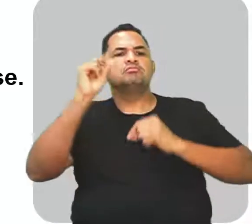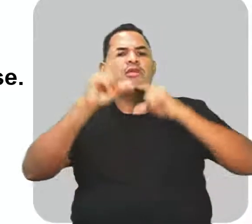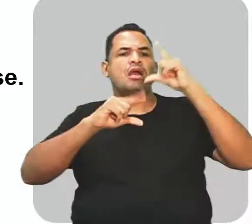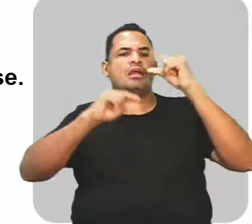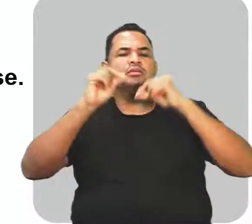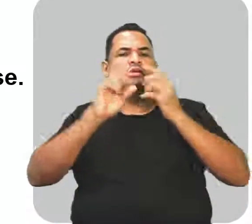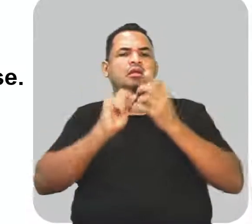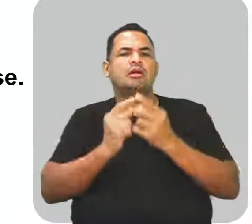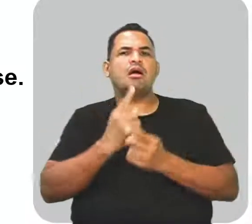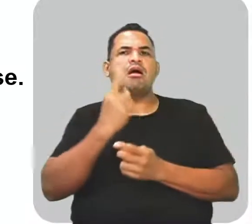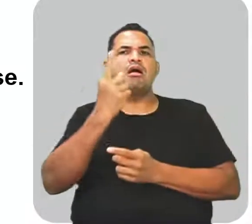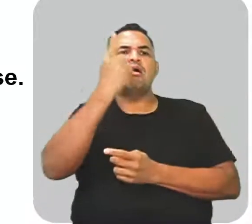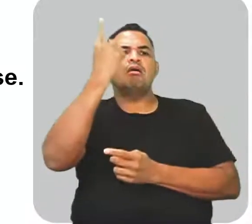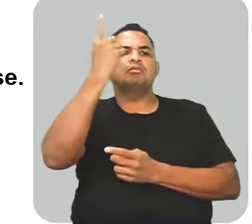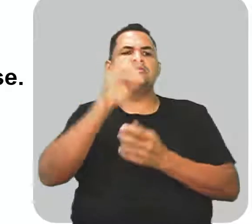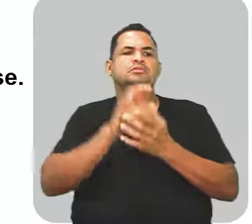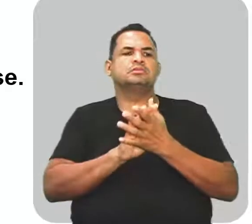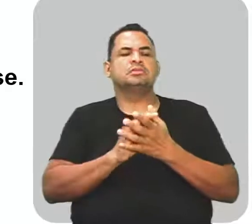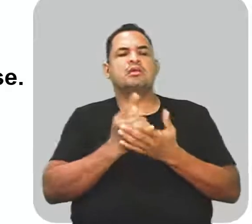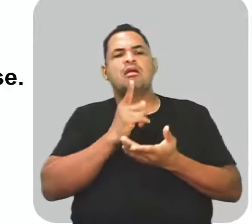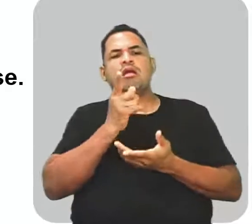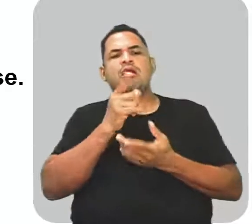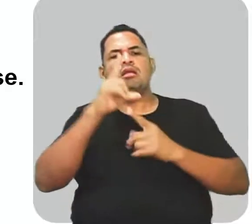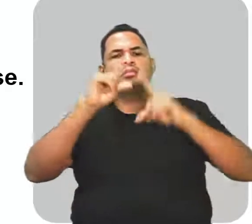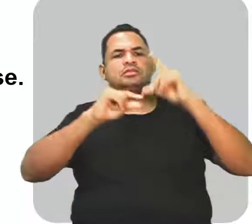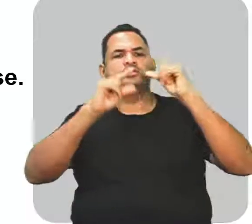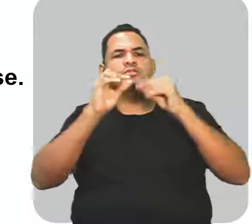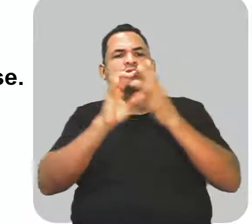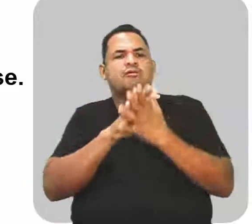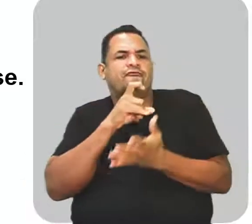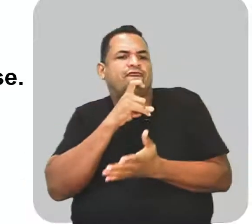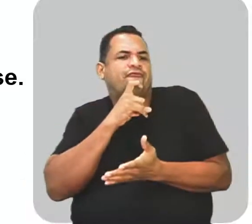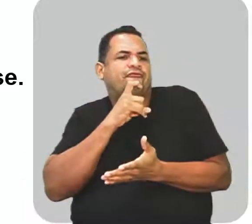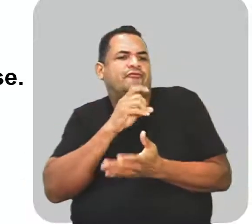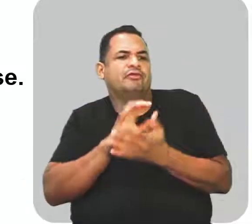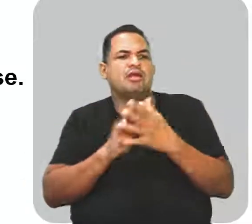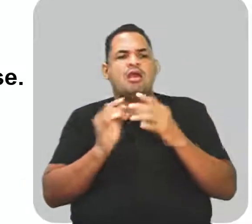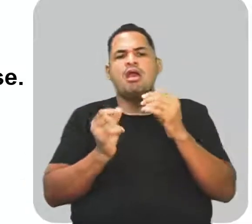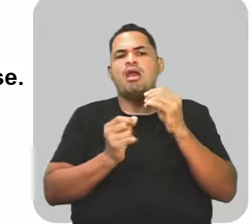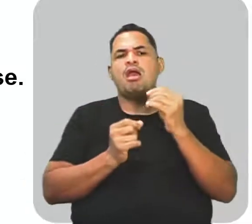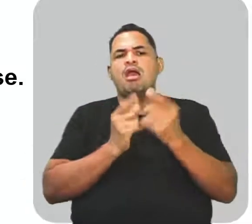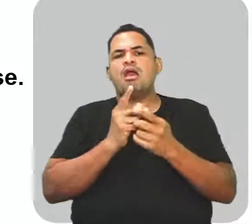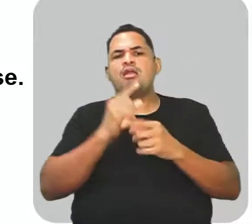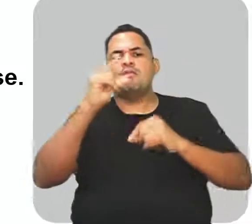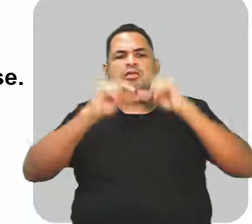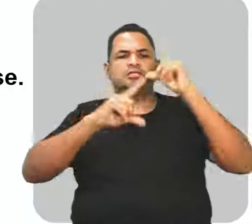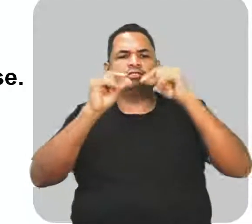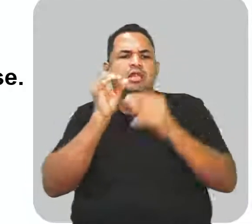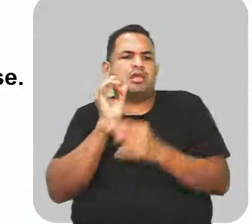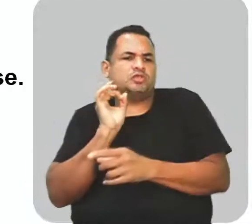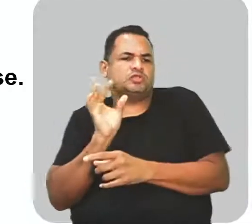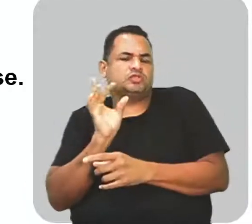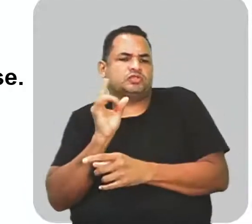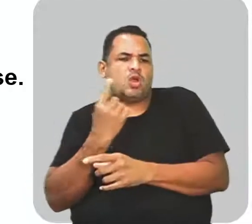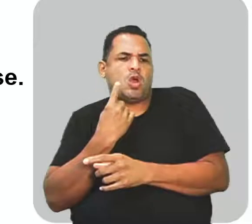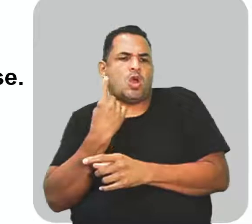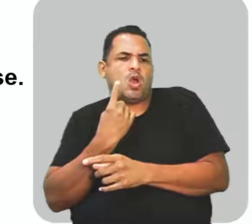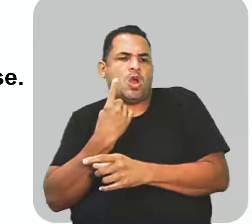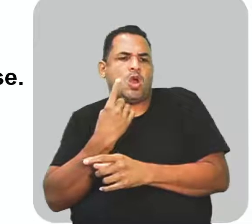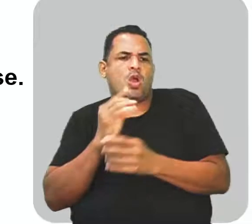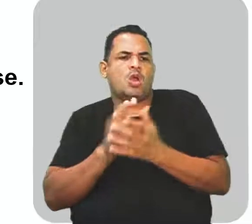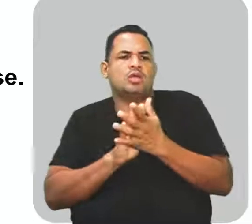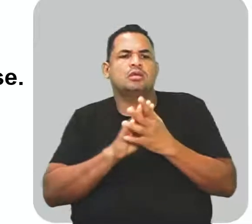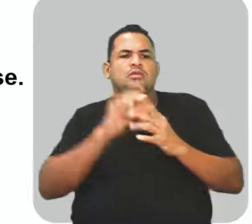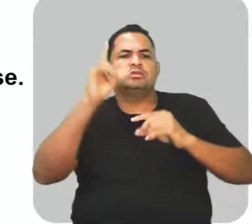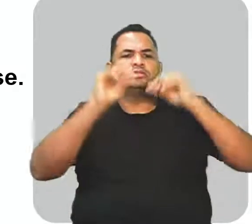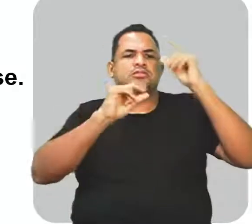tão alta. Era uma estrela tão fria. Era uma estrela sozinha, luzindo no fim